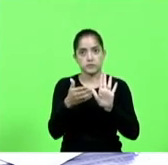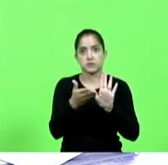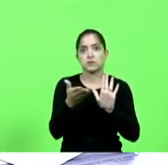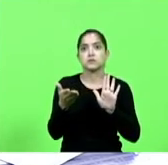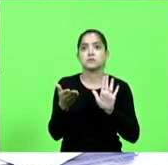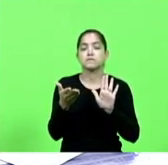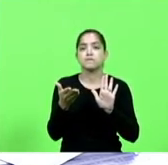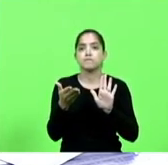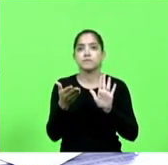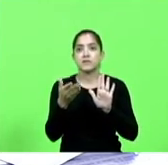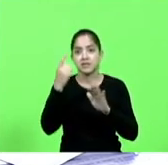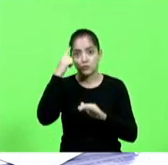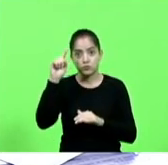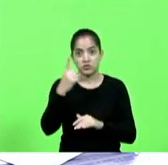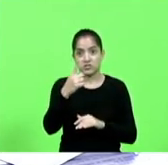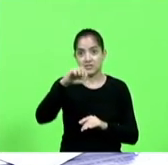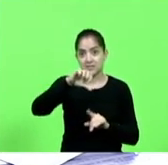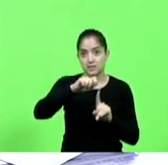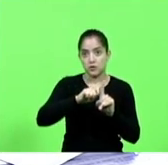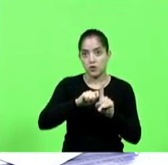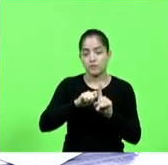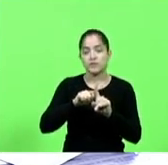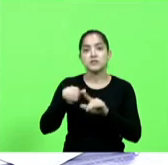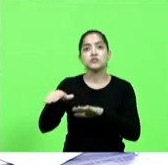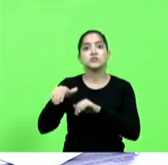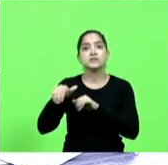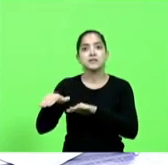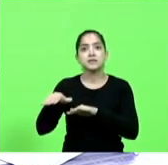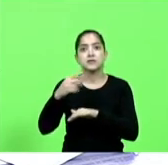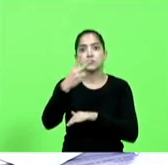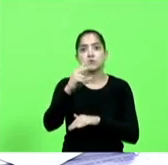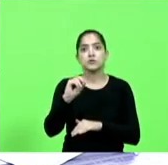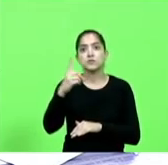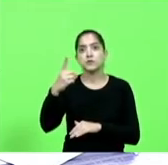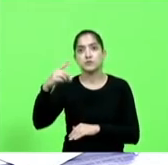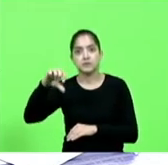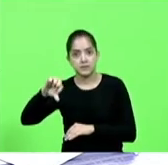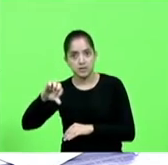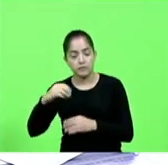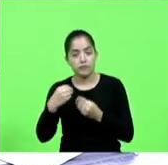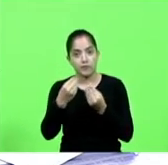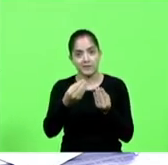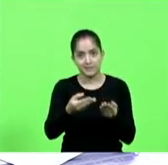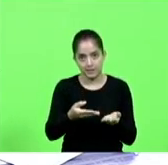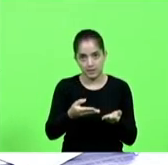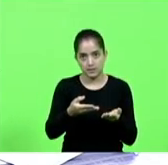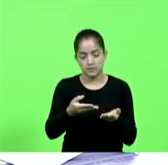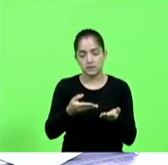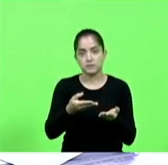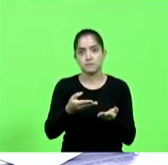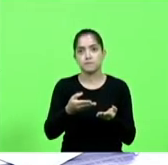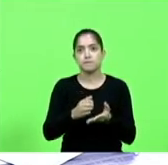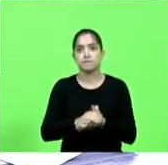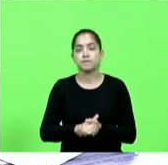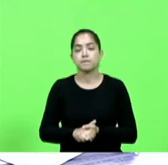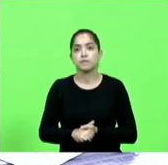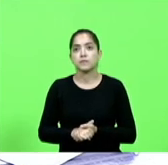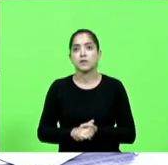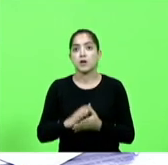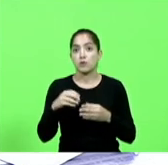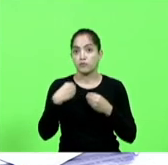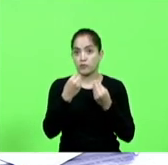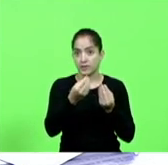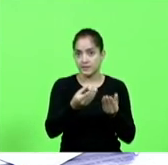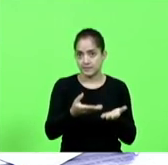Ele disse, dia 19 de setembro de 2019, foi entregue, tem um gráfico ali, foi entregue